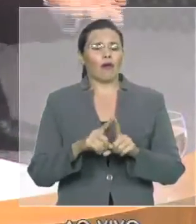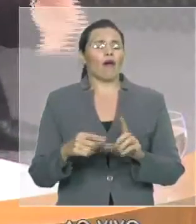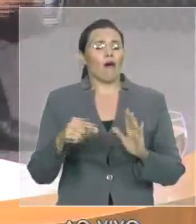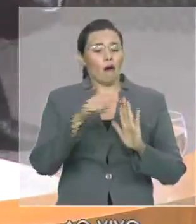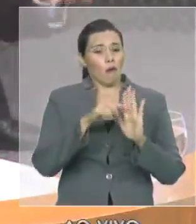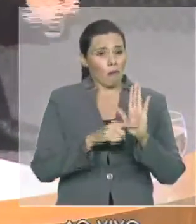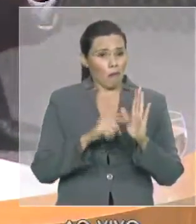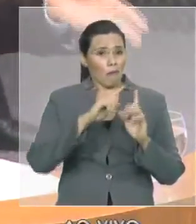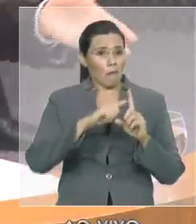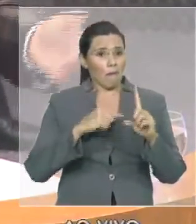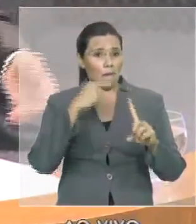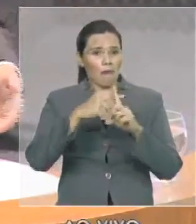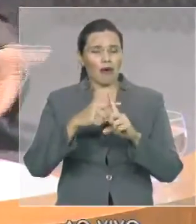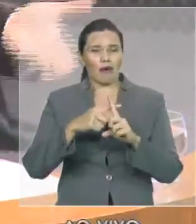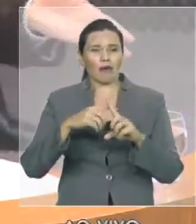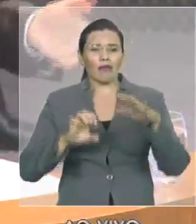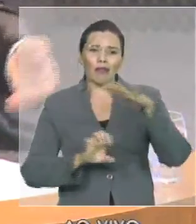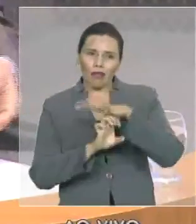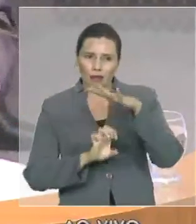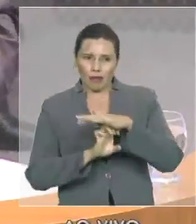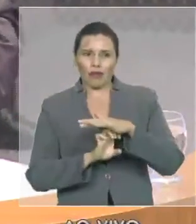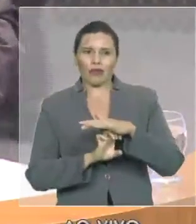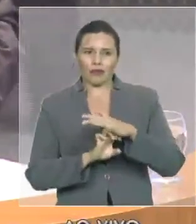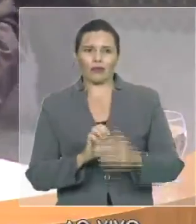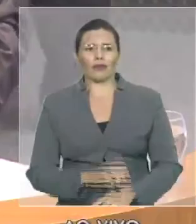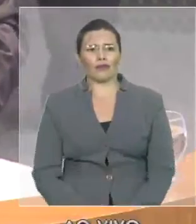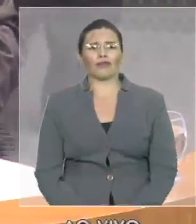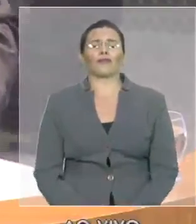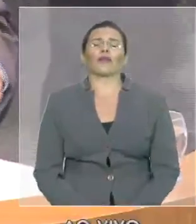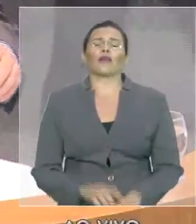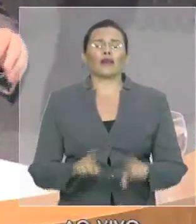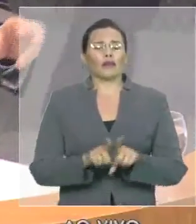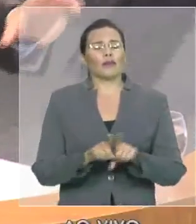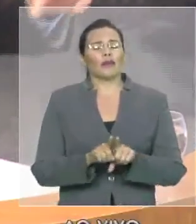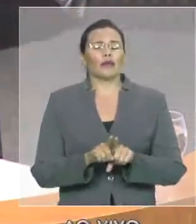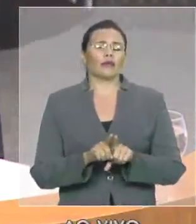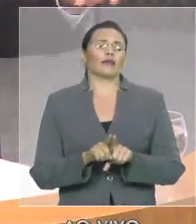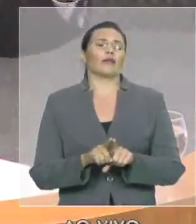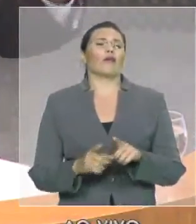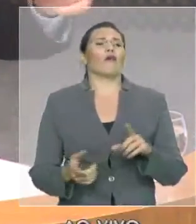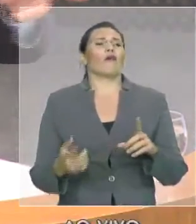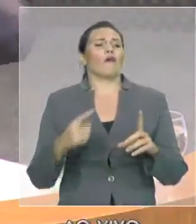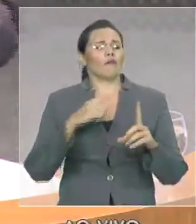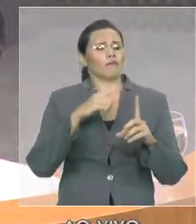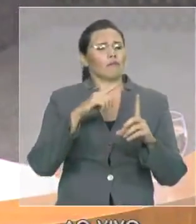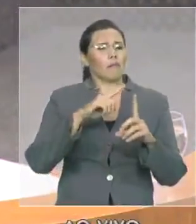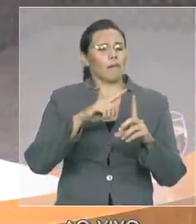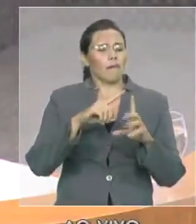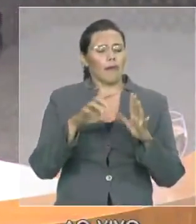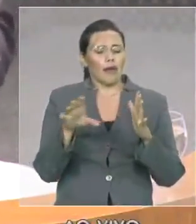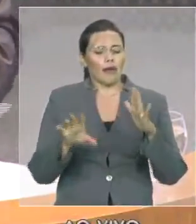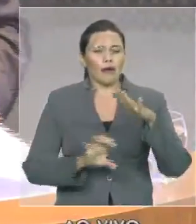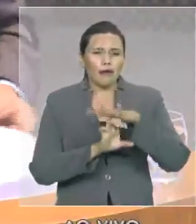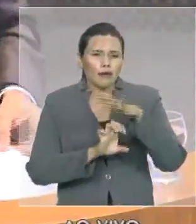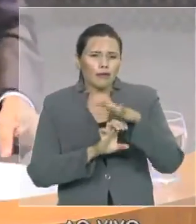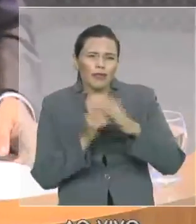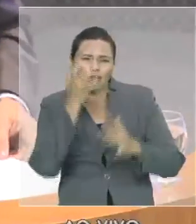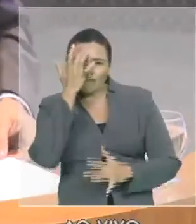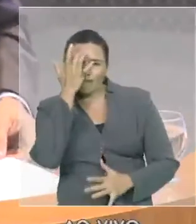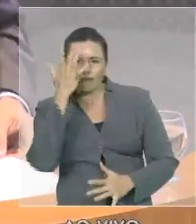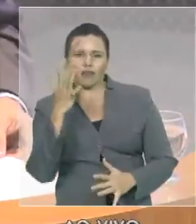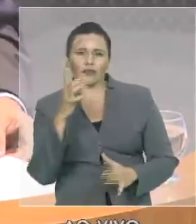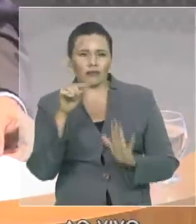de incentivos fiscais está em curso assim como o programa Empresa Fácil ou seja nós temos um conjunto de iniciativas